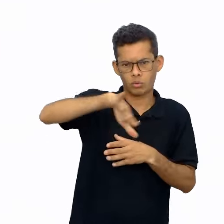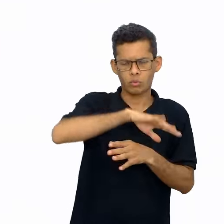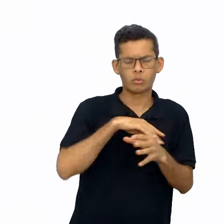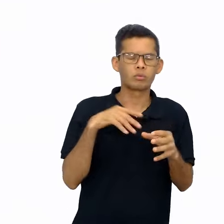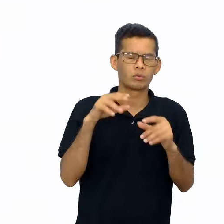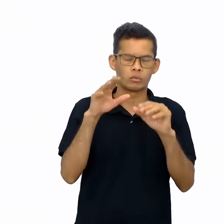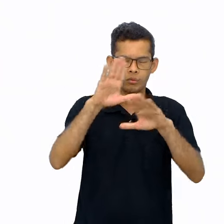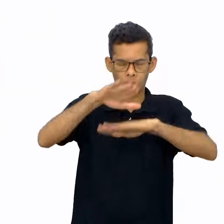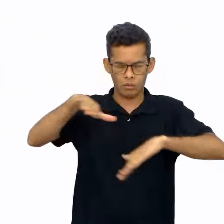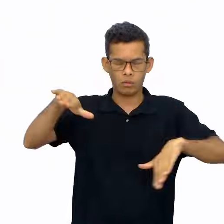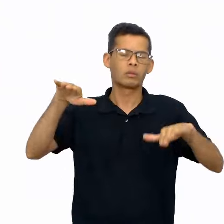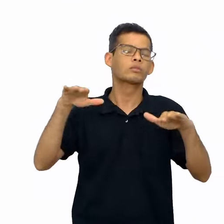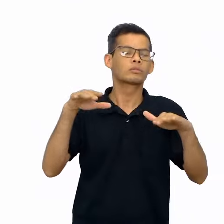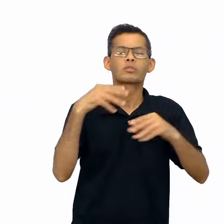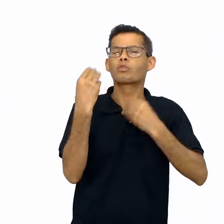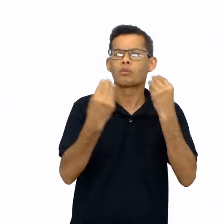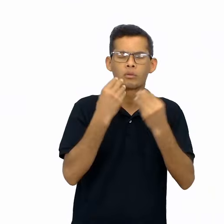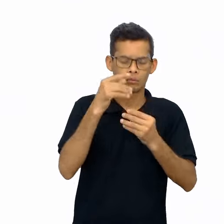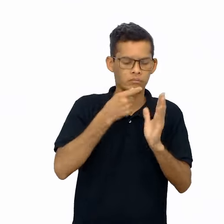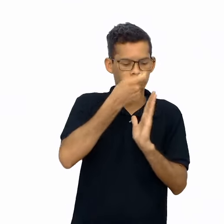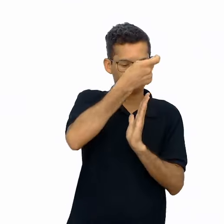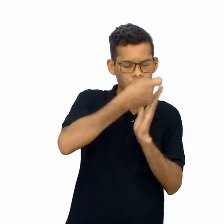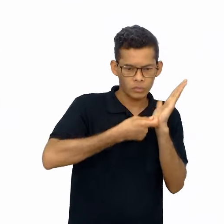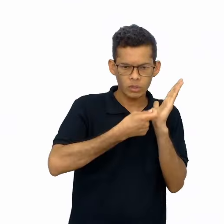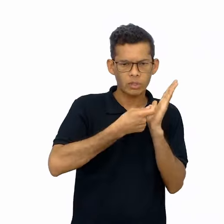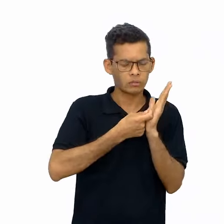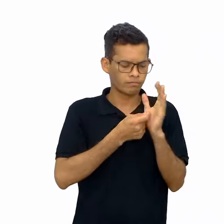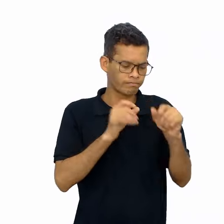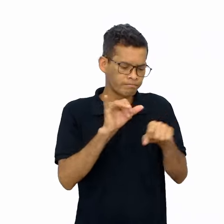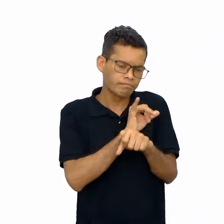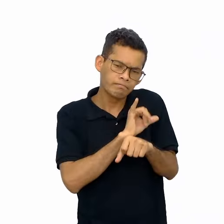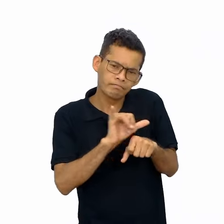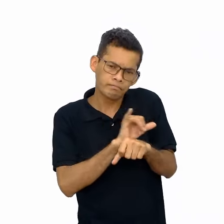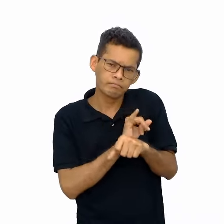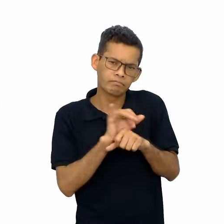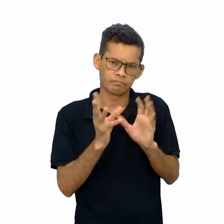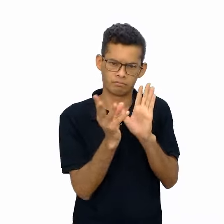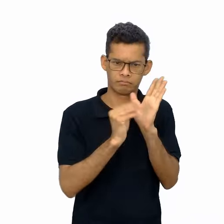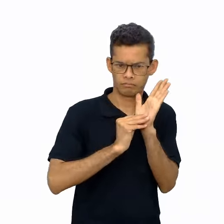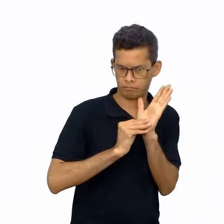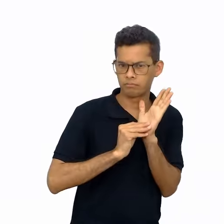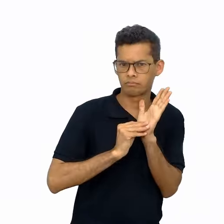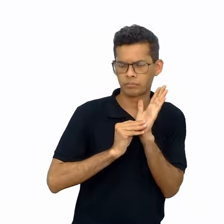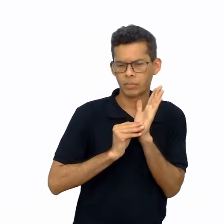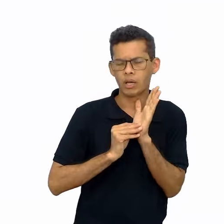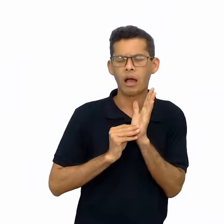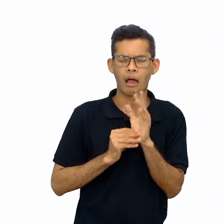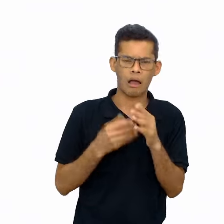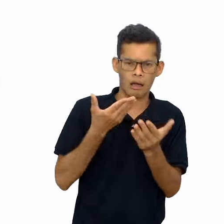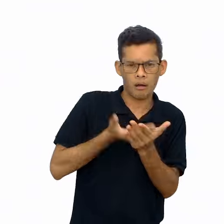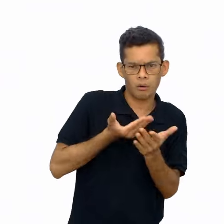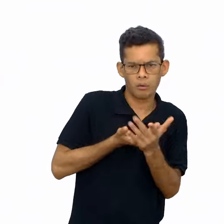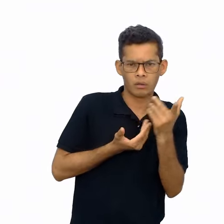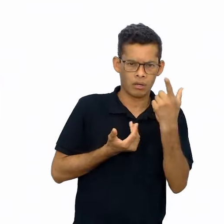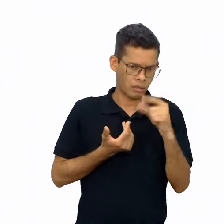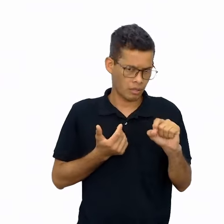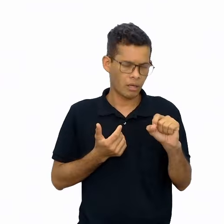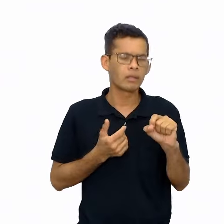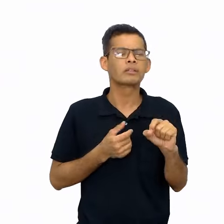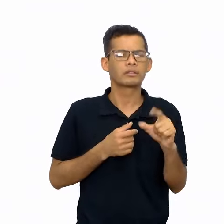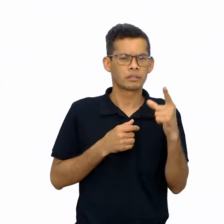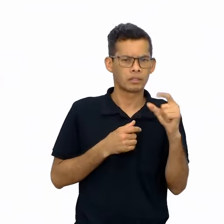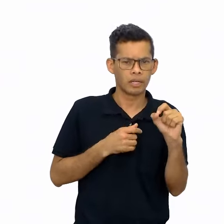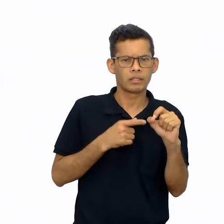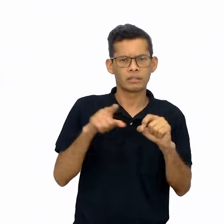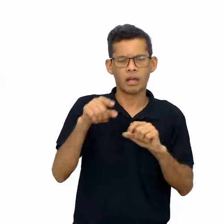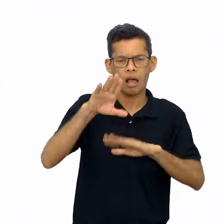a uma versão aprimorada do texto que deverá ser registrado. Finalmente, na aula 10, os estudantes vão ler em voz